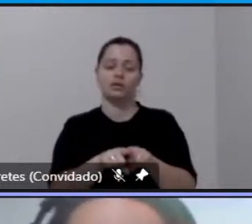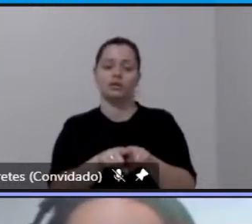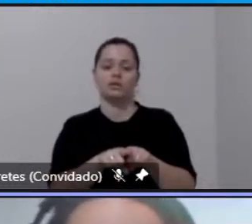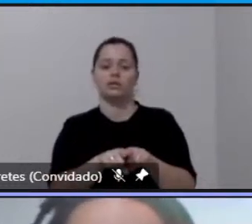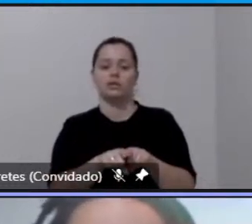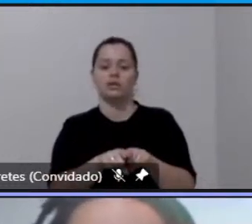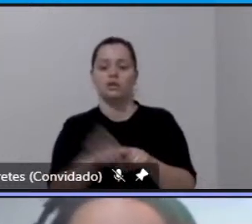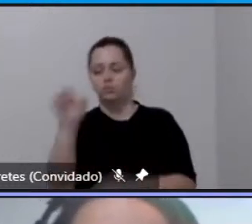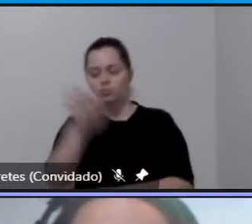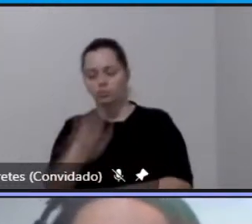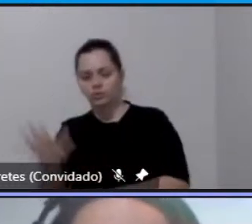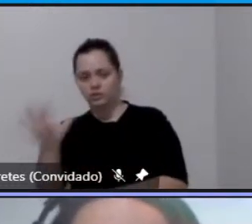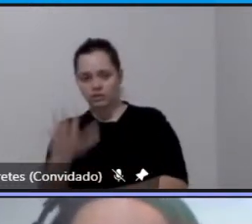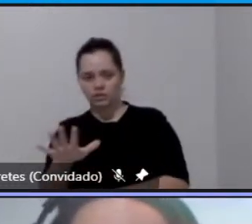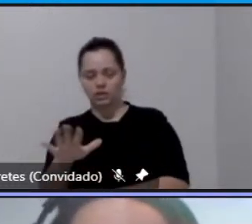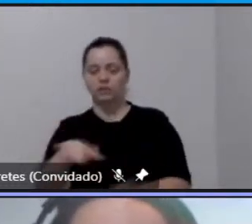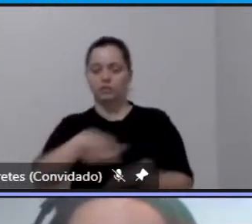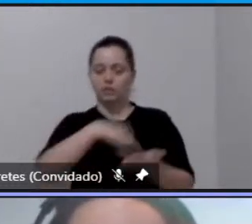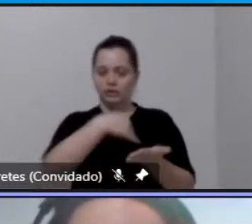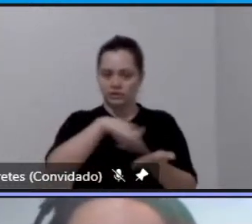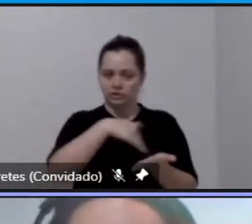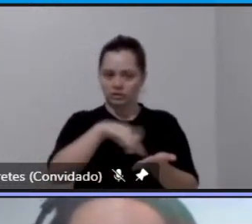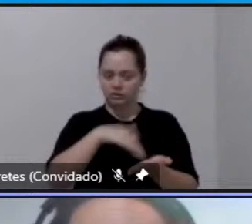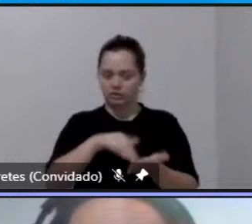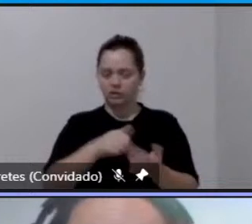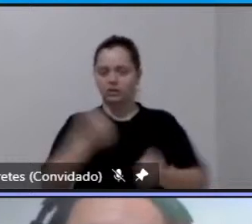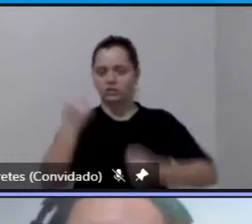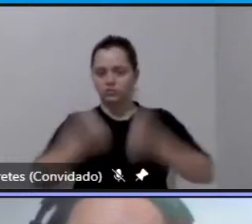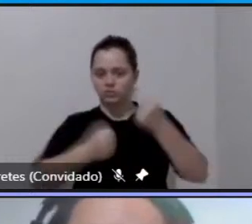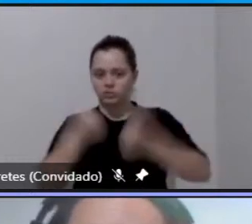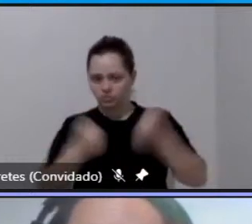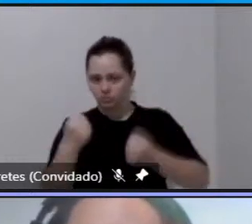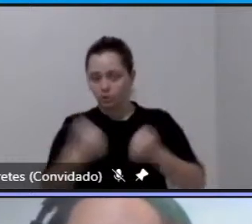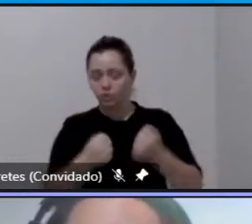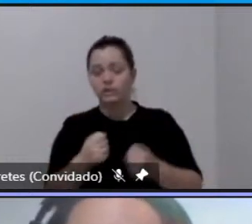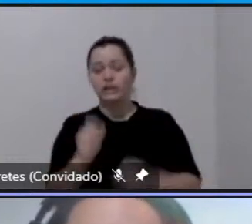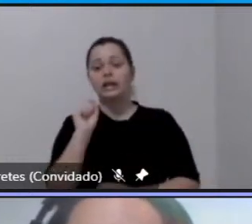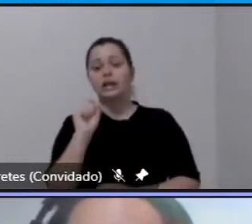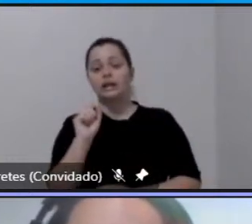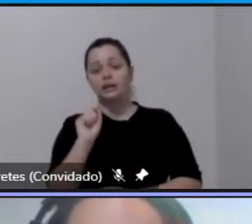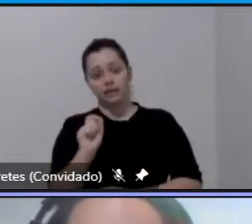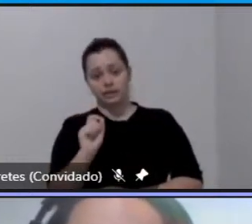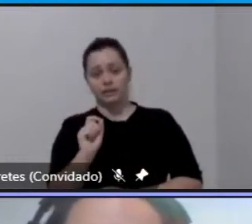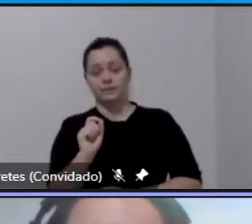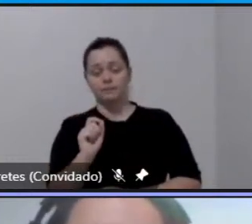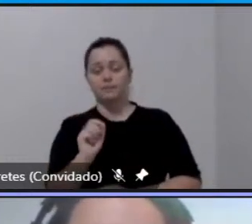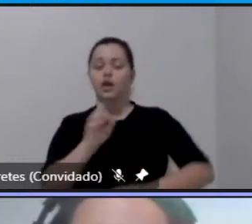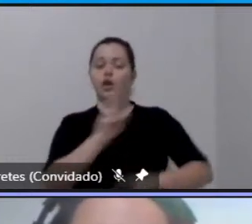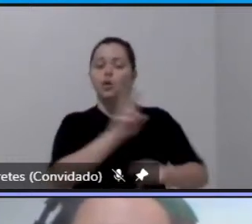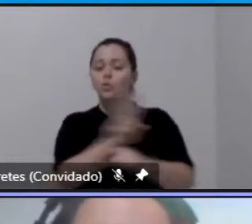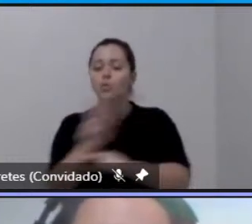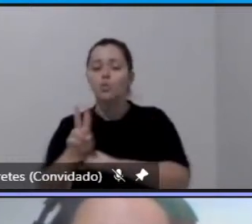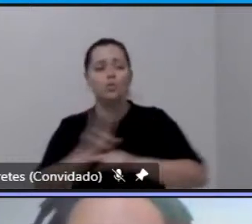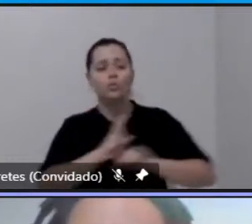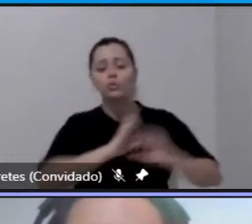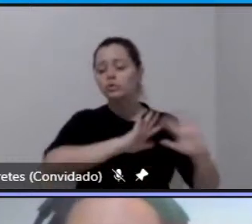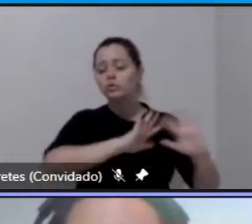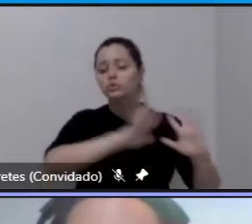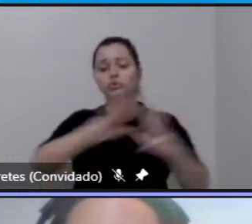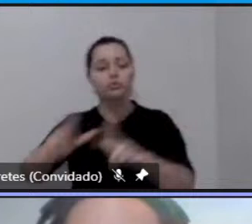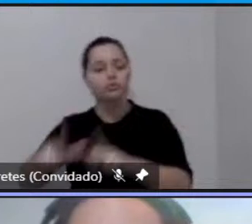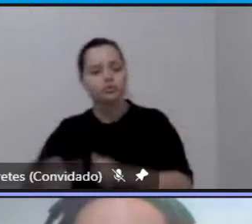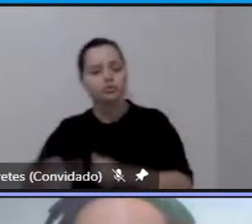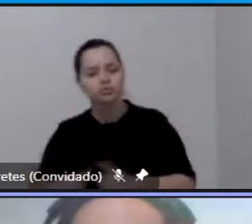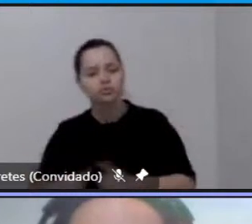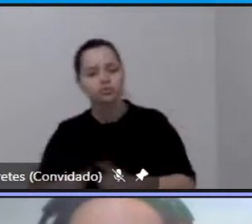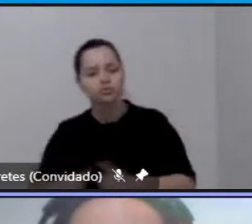no no estado a secretaria de transporte logística que é aqui cuida do transporte rodoviário né